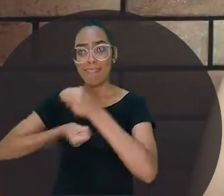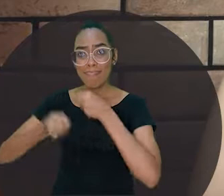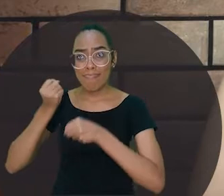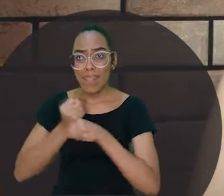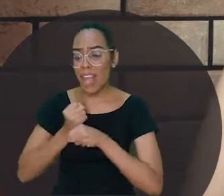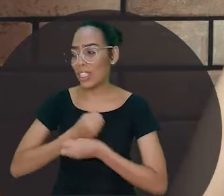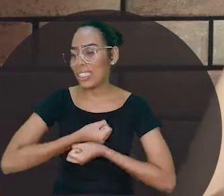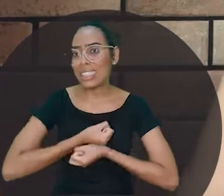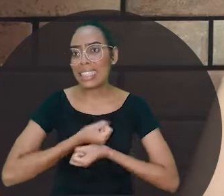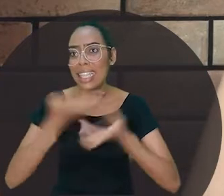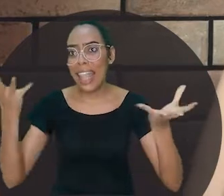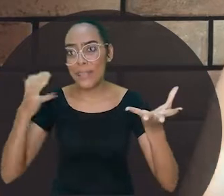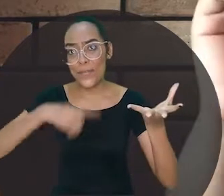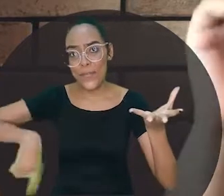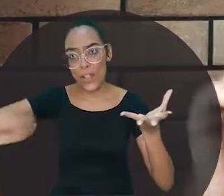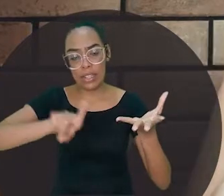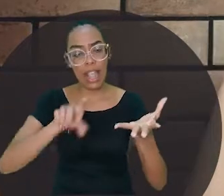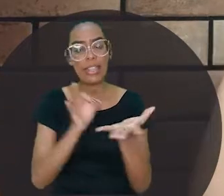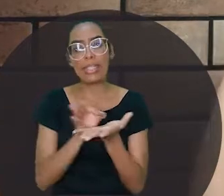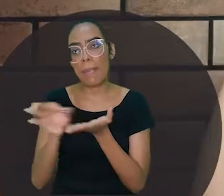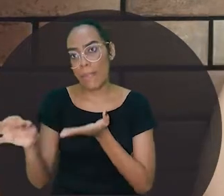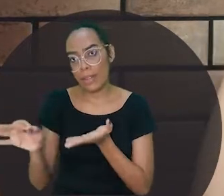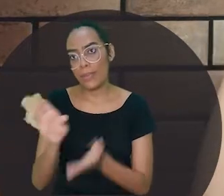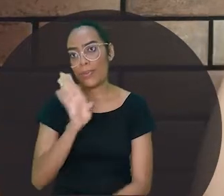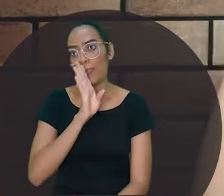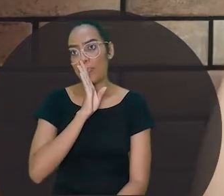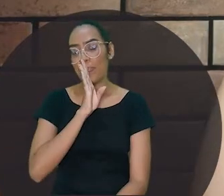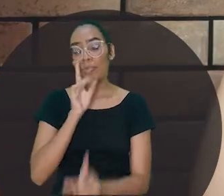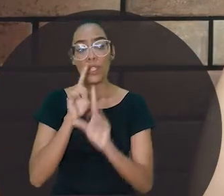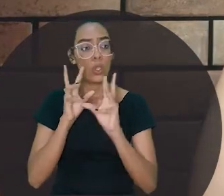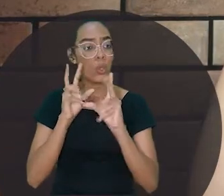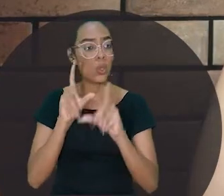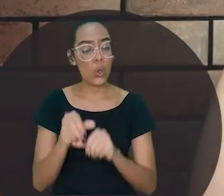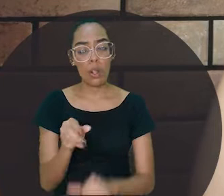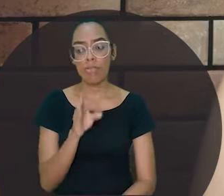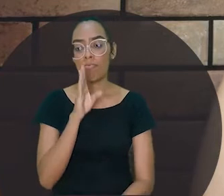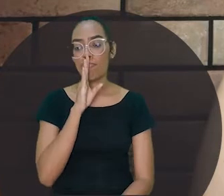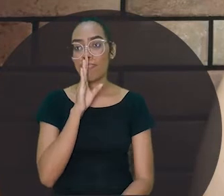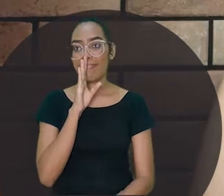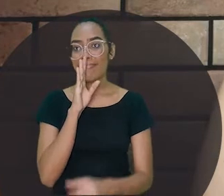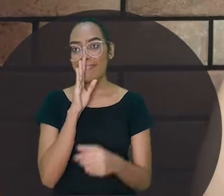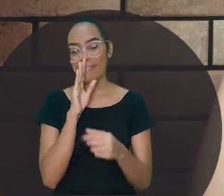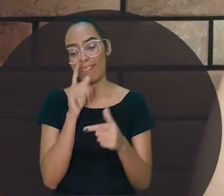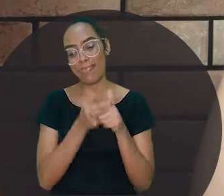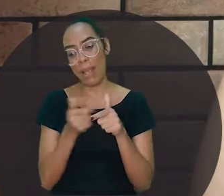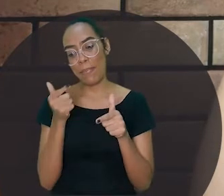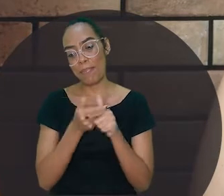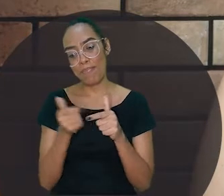um ano atrás, eu dei para todas as crianças uma semente e todas as sementes estavam